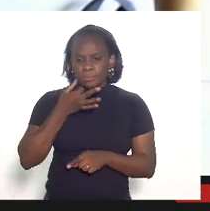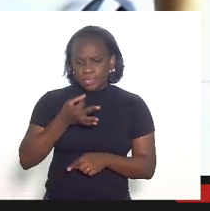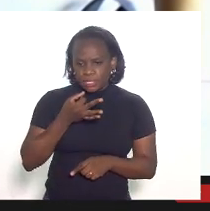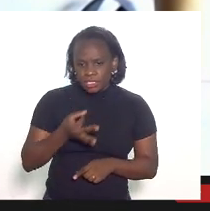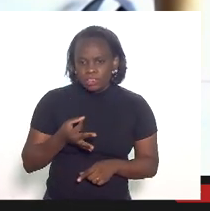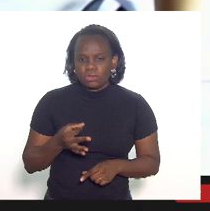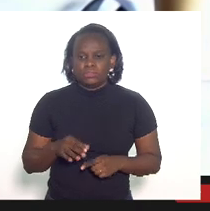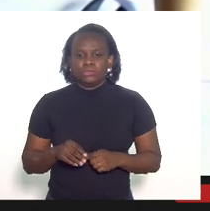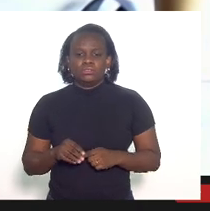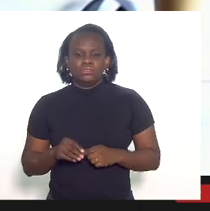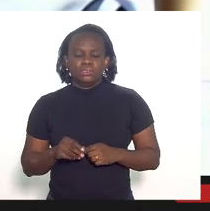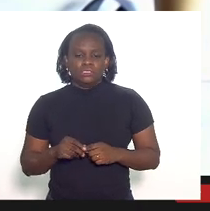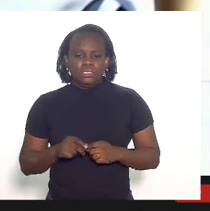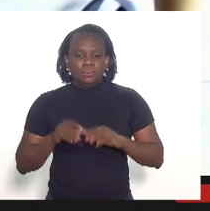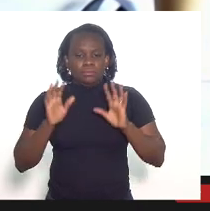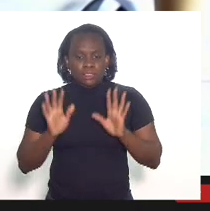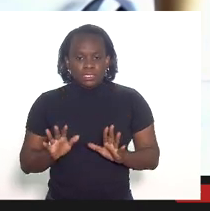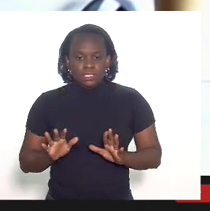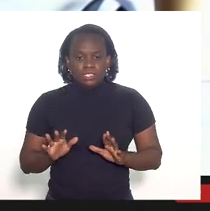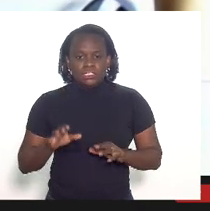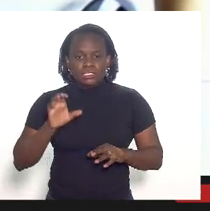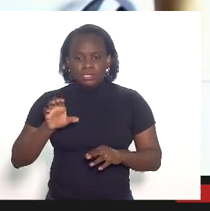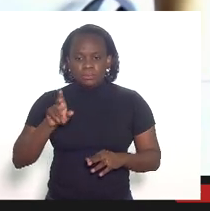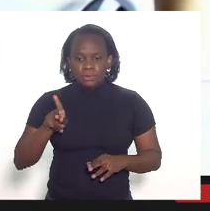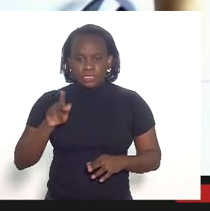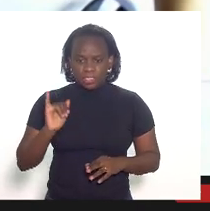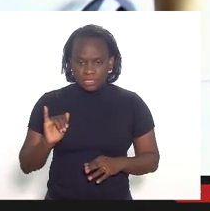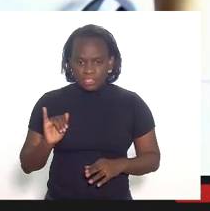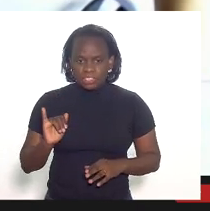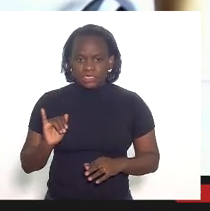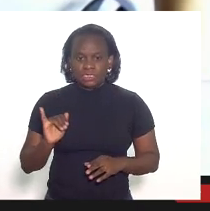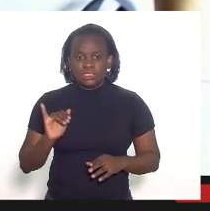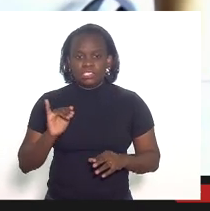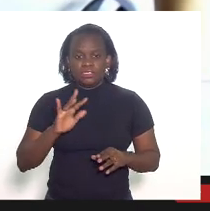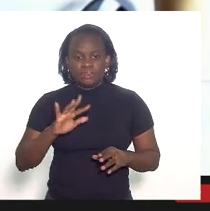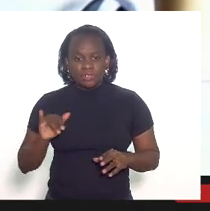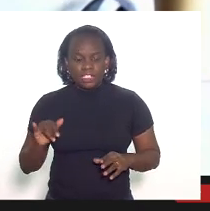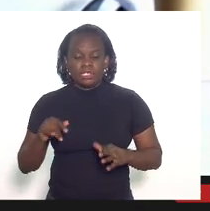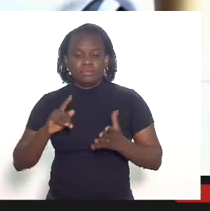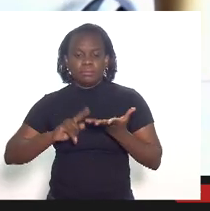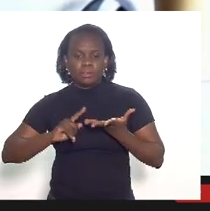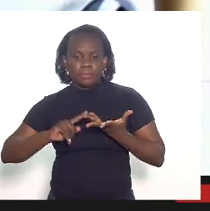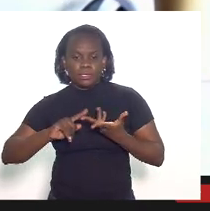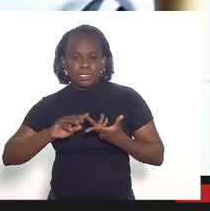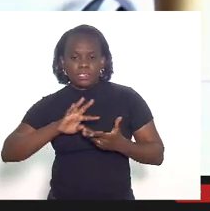vistas mas a CPI vai deliberar tudo